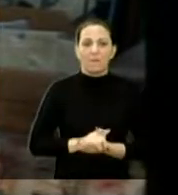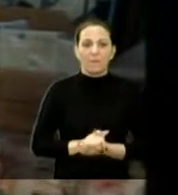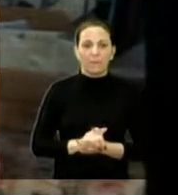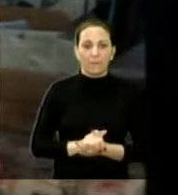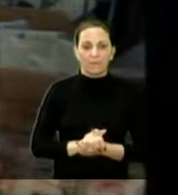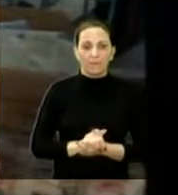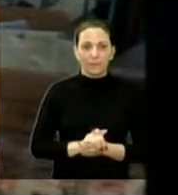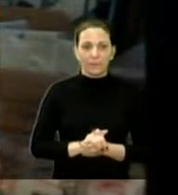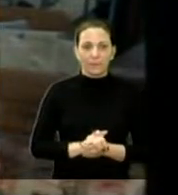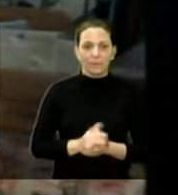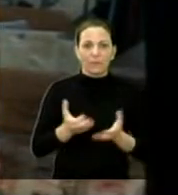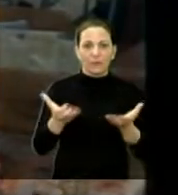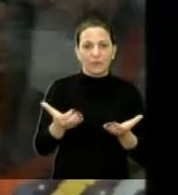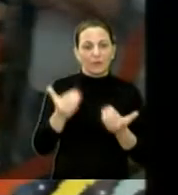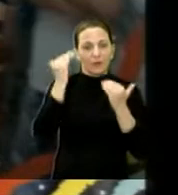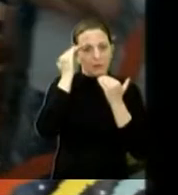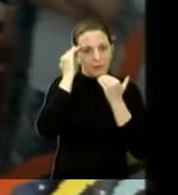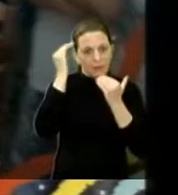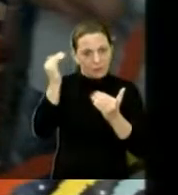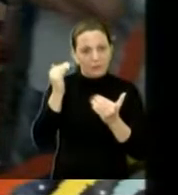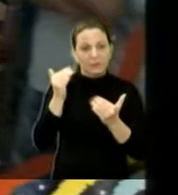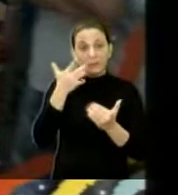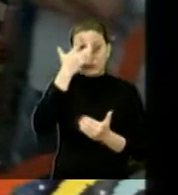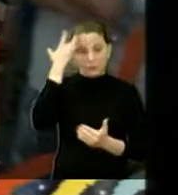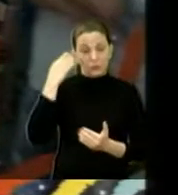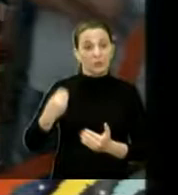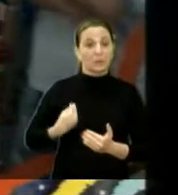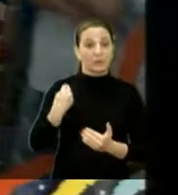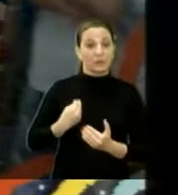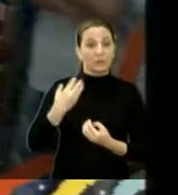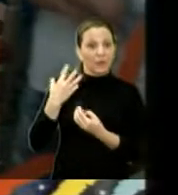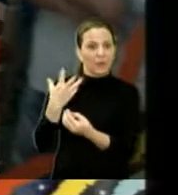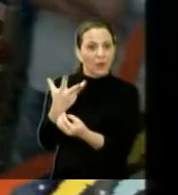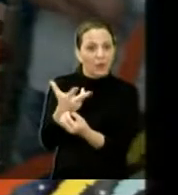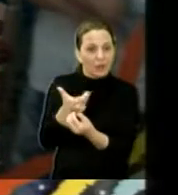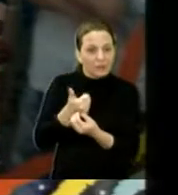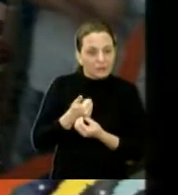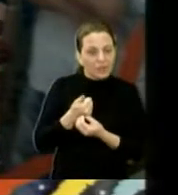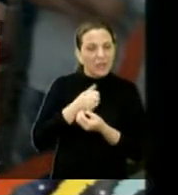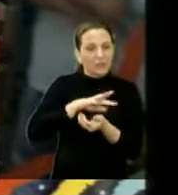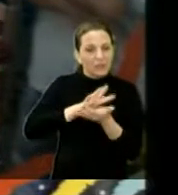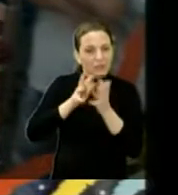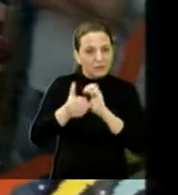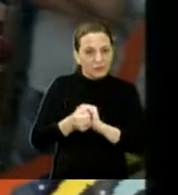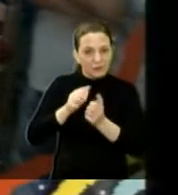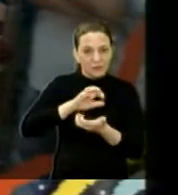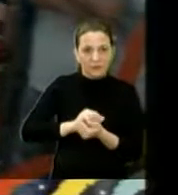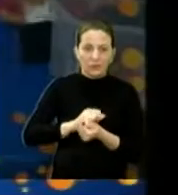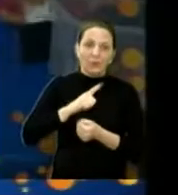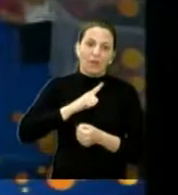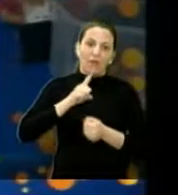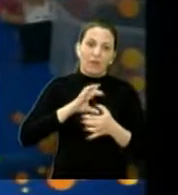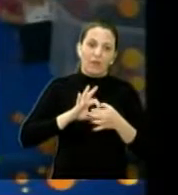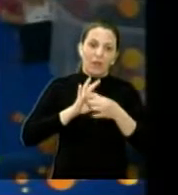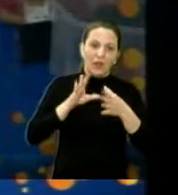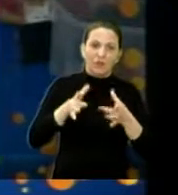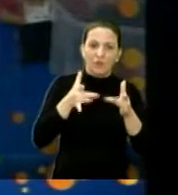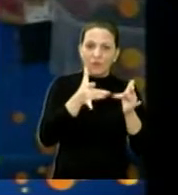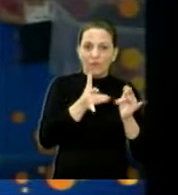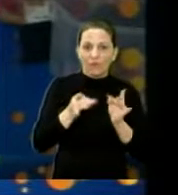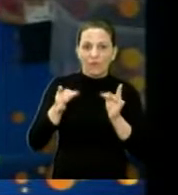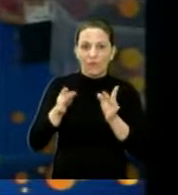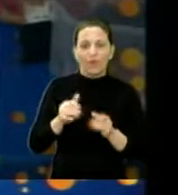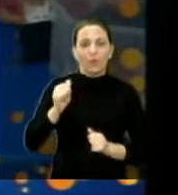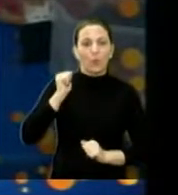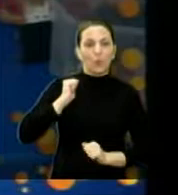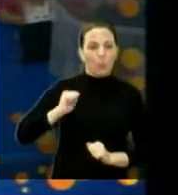Falar, quero agradecer todos os artesões e artesãs que participaram dessa feira, onde tinha exposição e comunização de